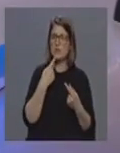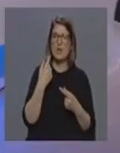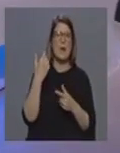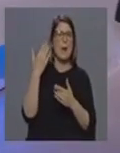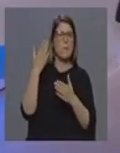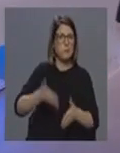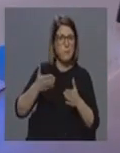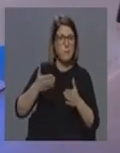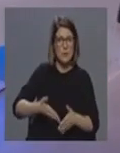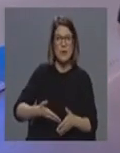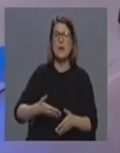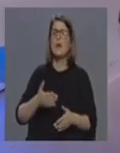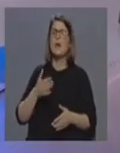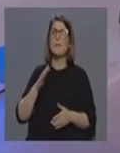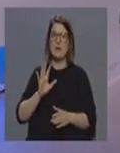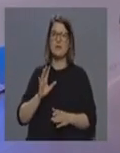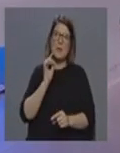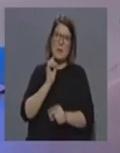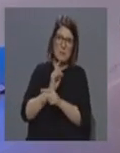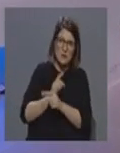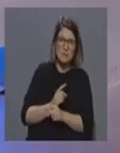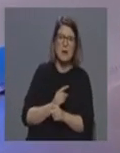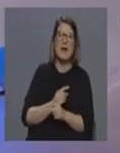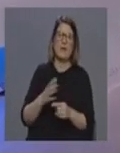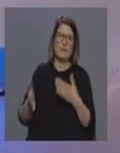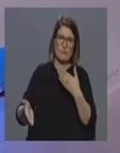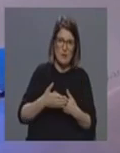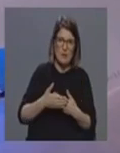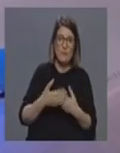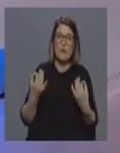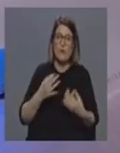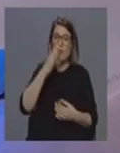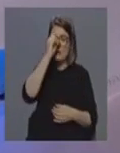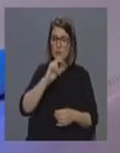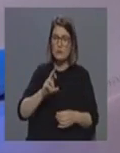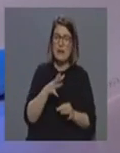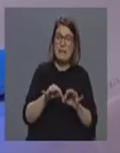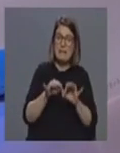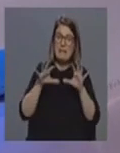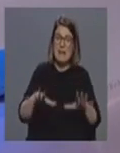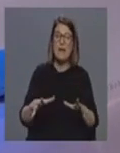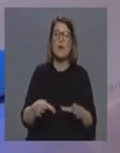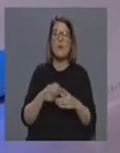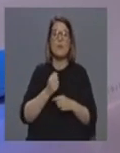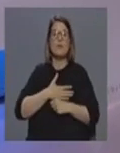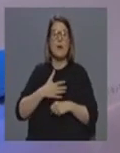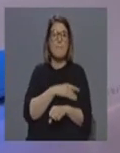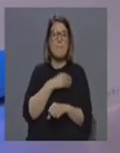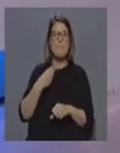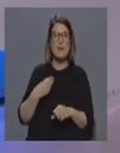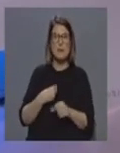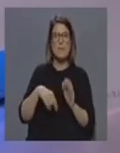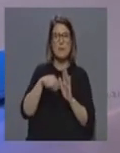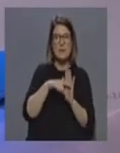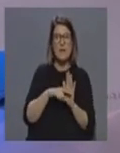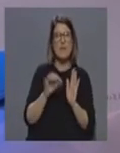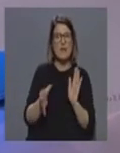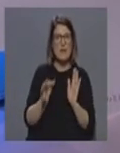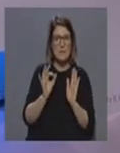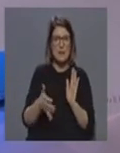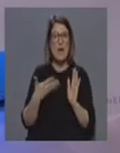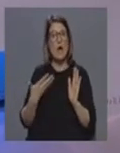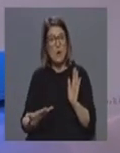escolas, mas também o Governo Regional segue essa medida. Que avaliação é que faz a ordem dos médicos desta posição? É uma medida que se justificava nesta altura?